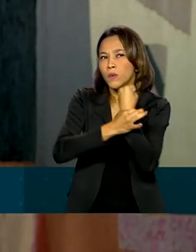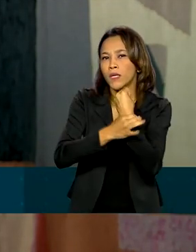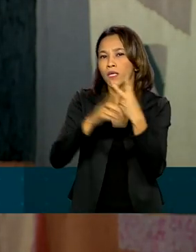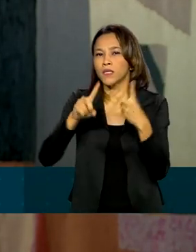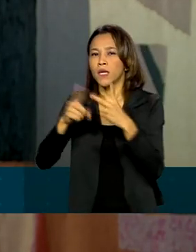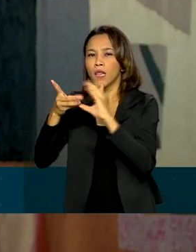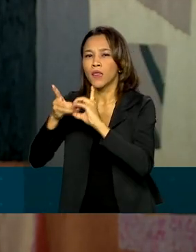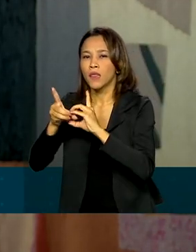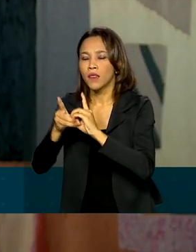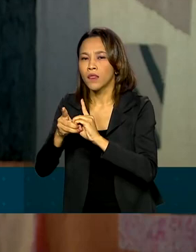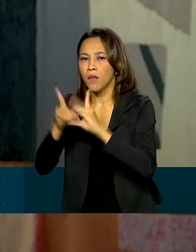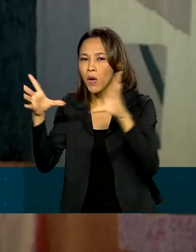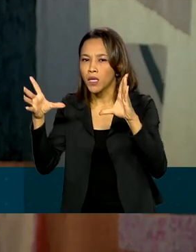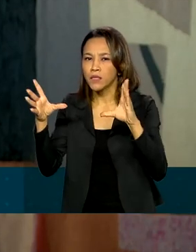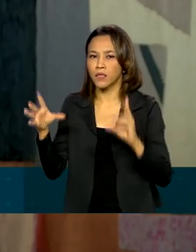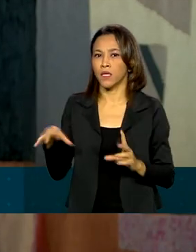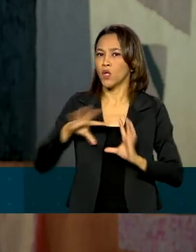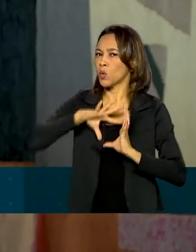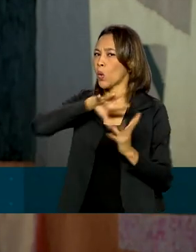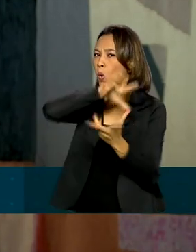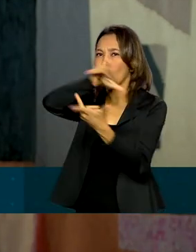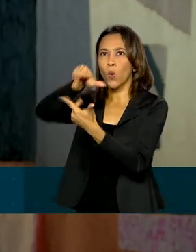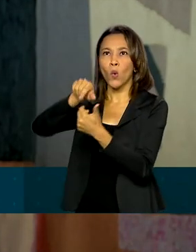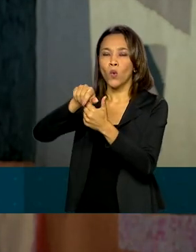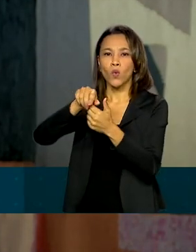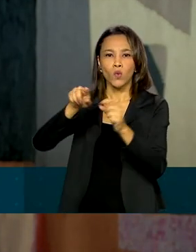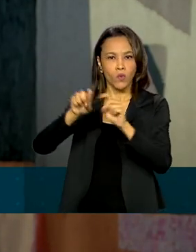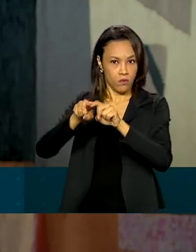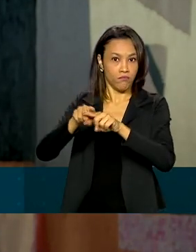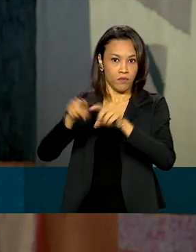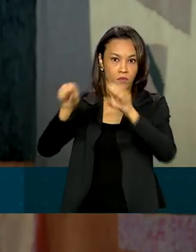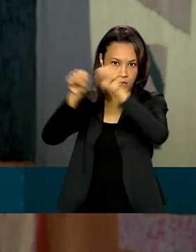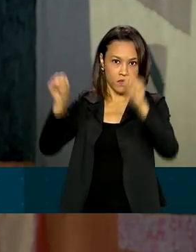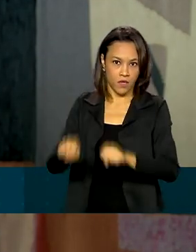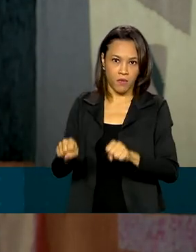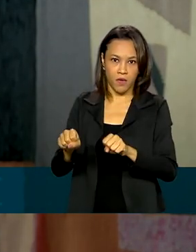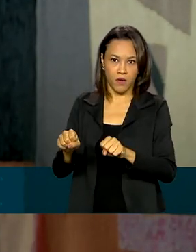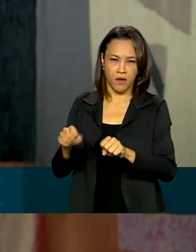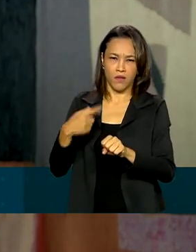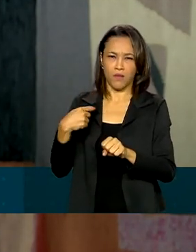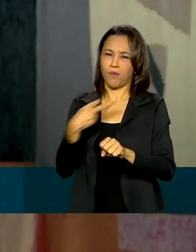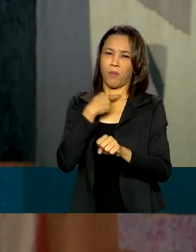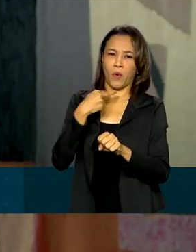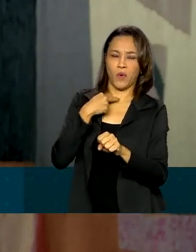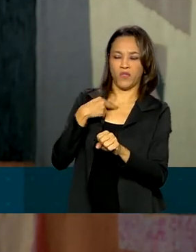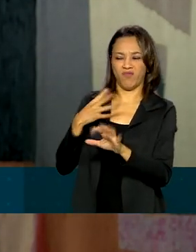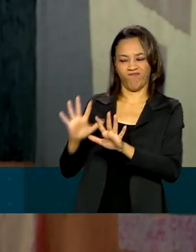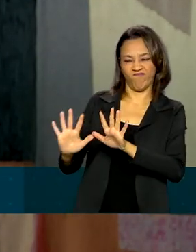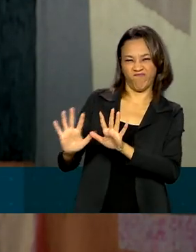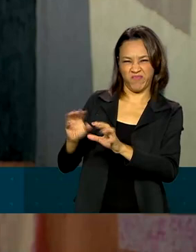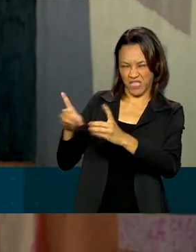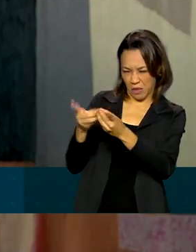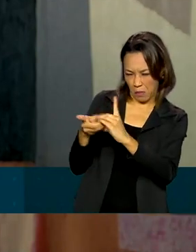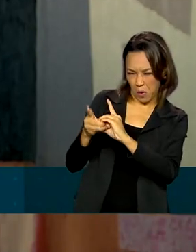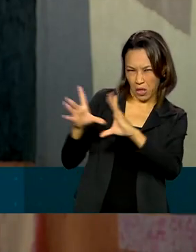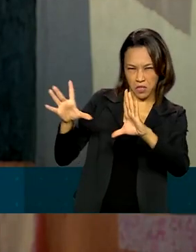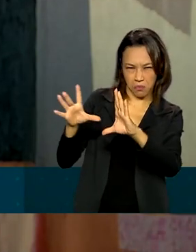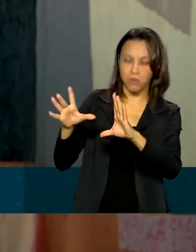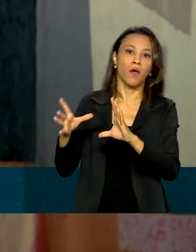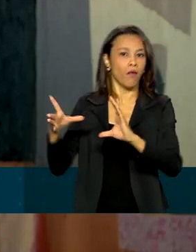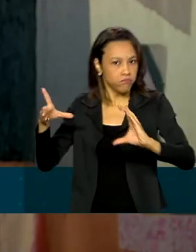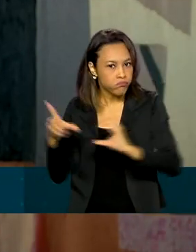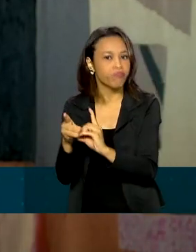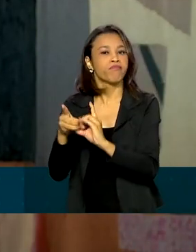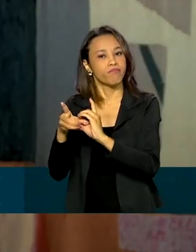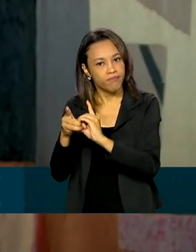achamos que todo o sistema internacional não pode ser indiferente à democracia e à liberdade. Ele tem que trabalhar permanentemente para